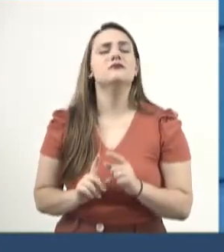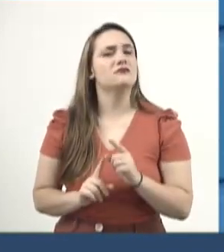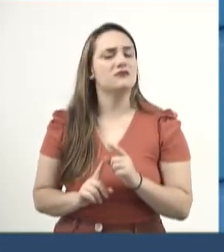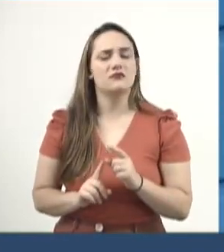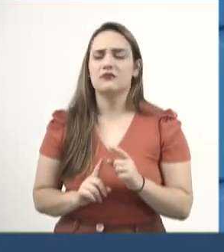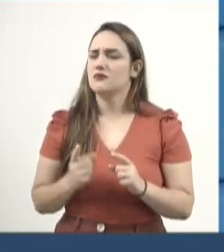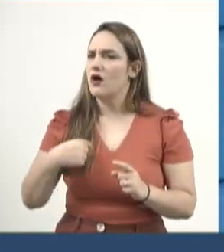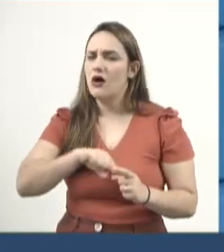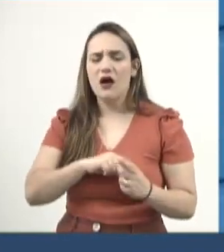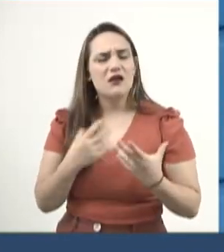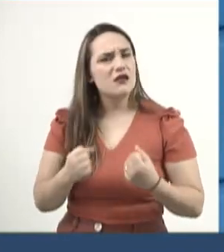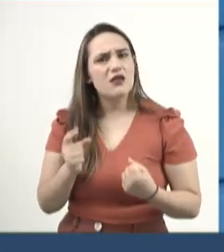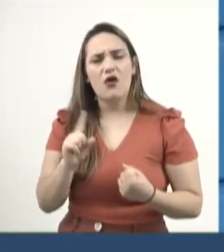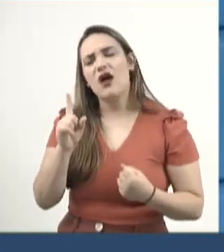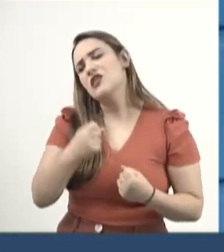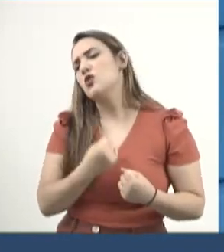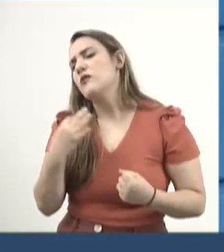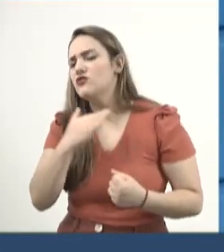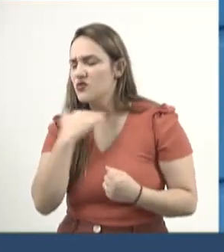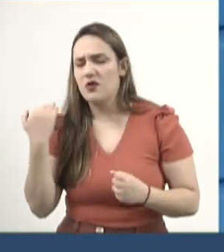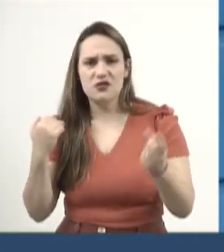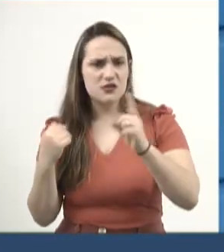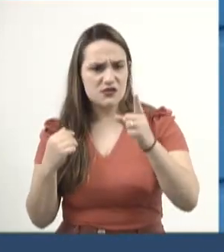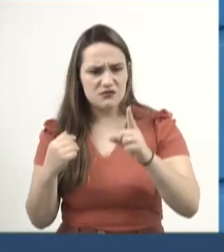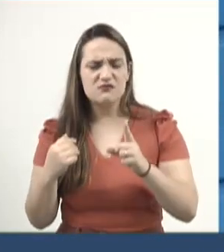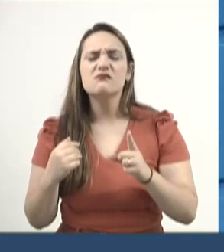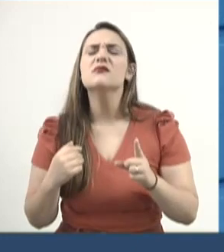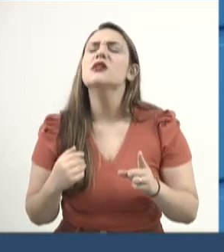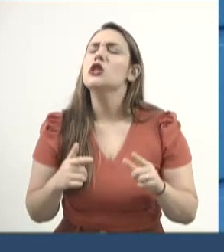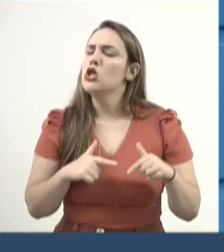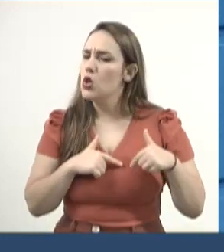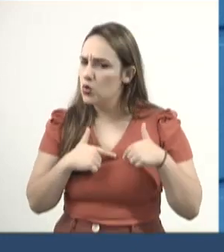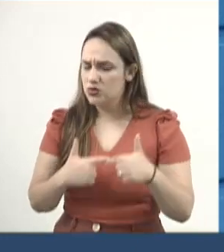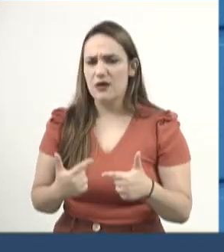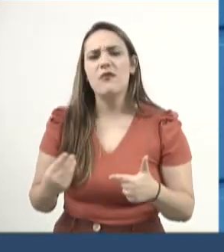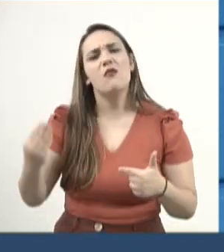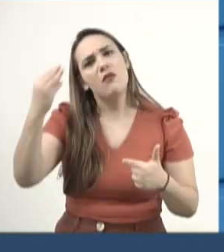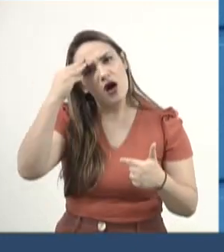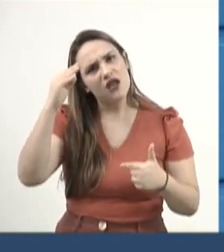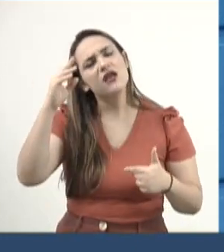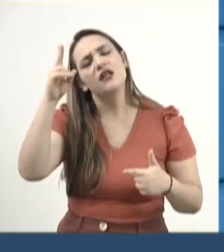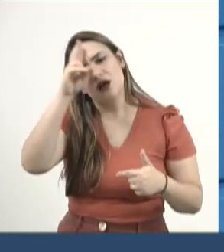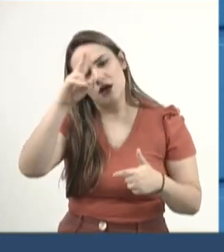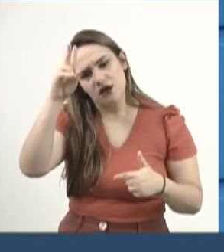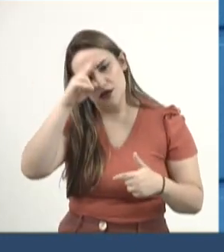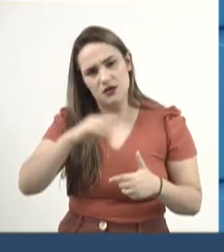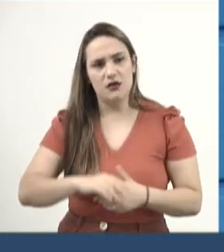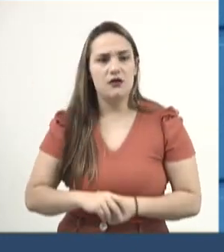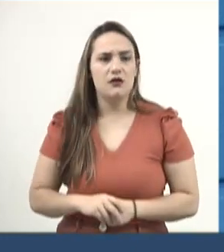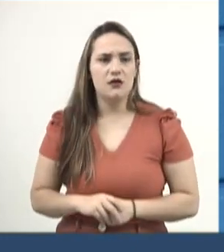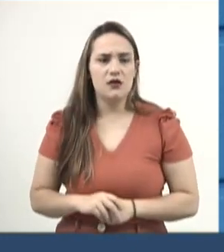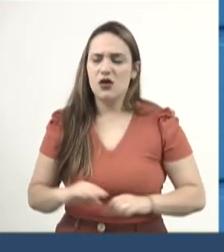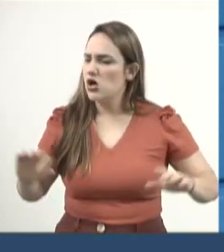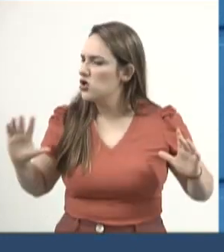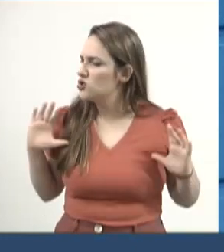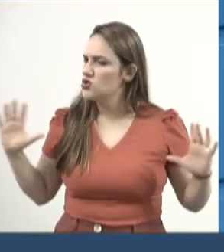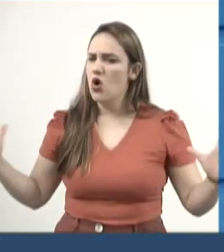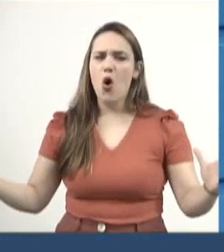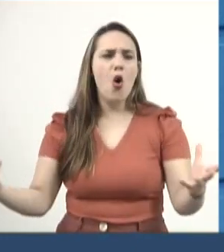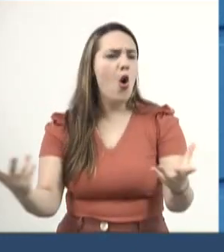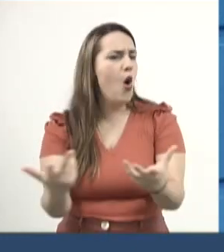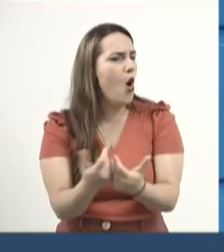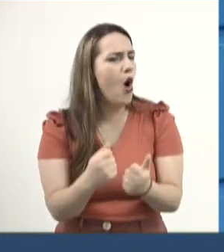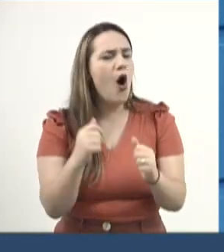para que suas memórias sejam honradas e para que possamos construir uma sociedade onde todas e todos os indígenas